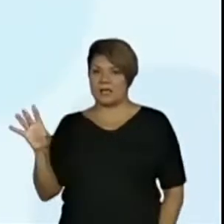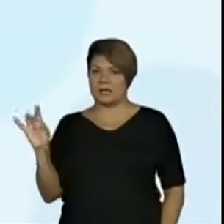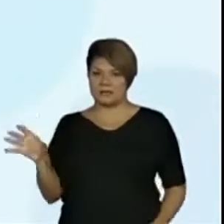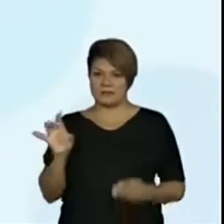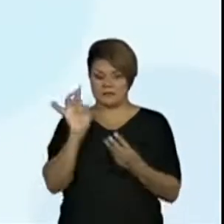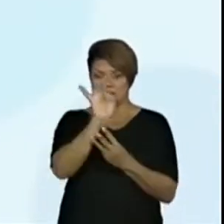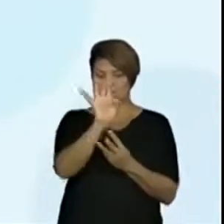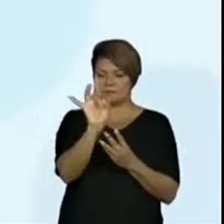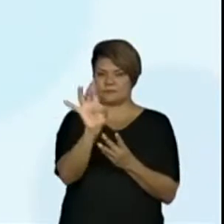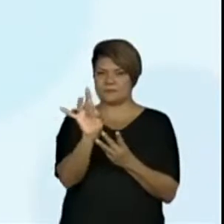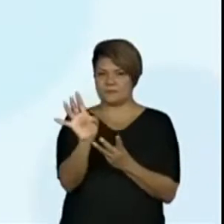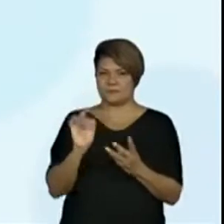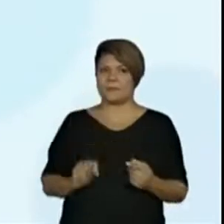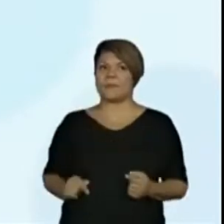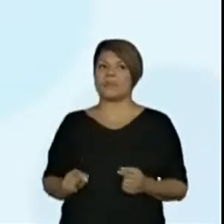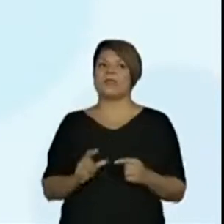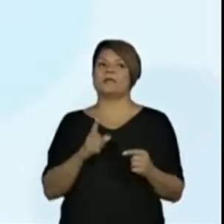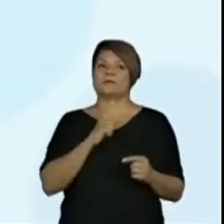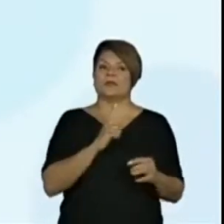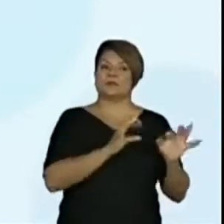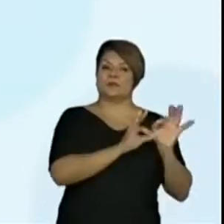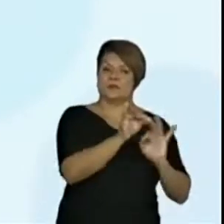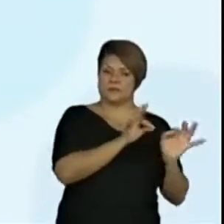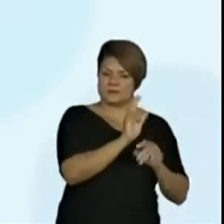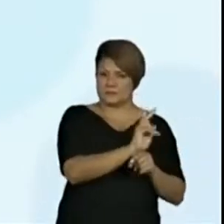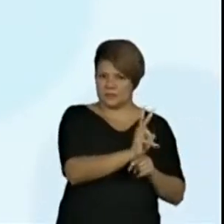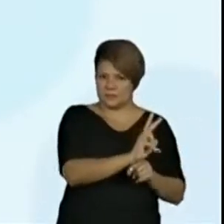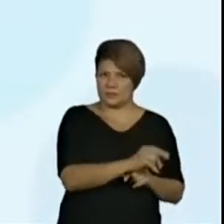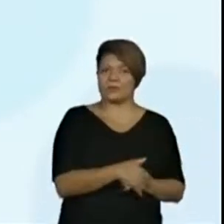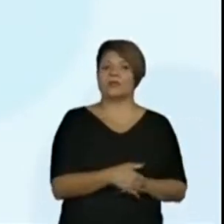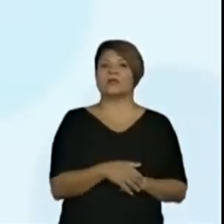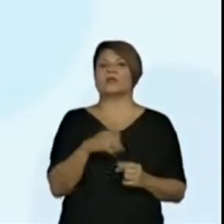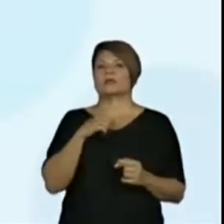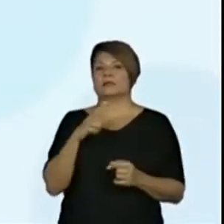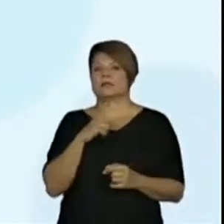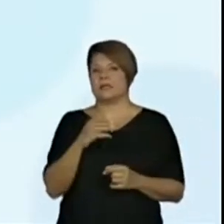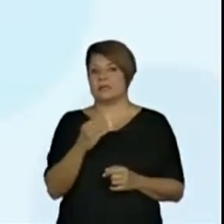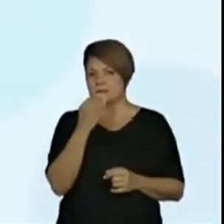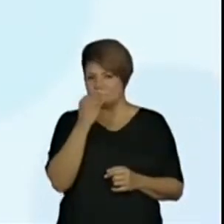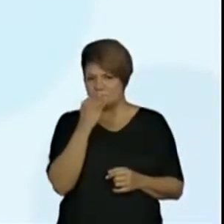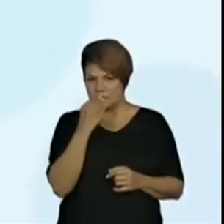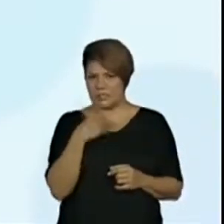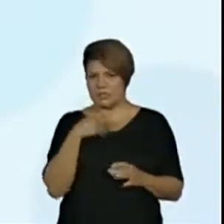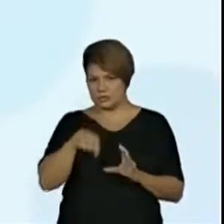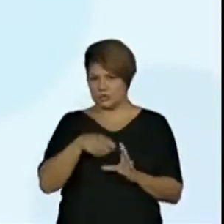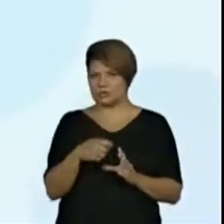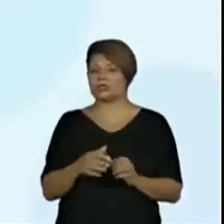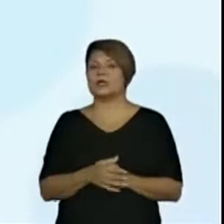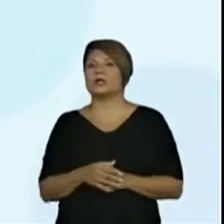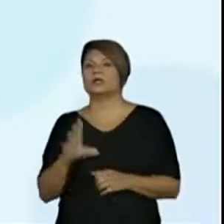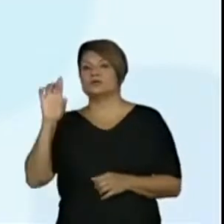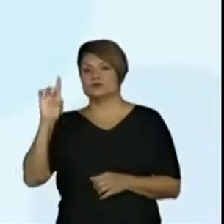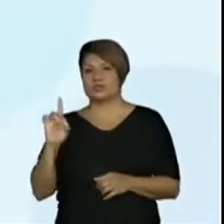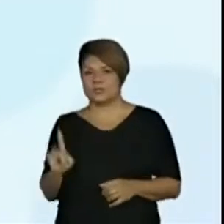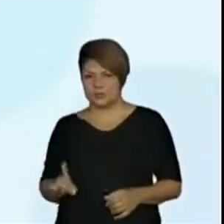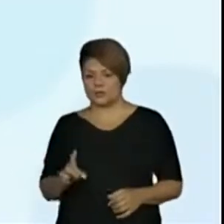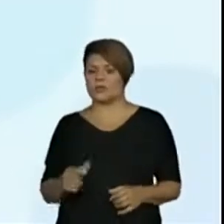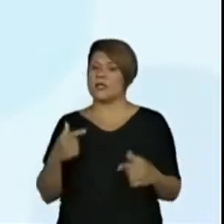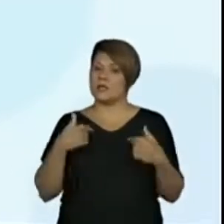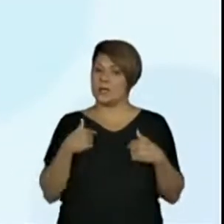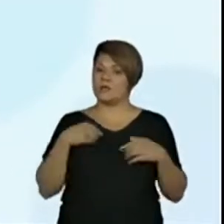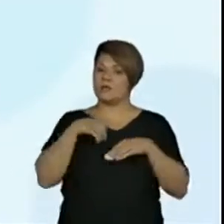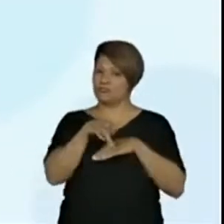Aqui a gente tem o agente de organização, a merendeira e o diretor de escola. Eu vou soltar aqui uma